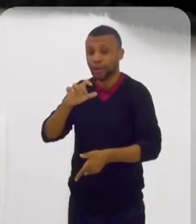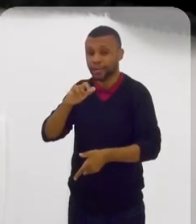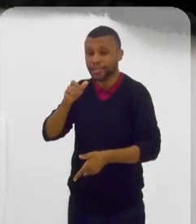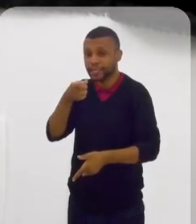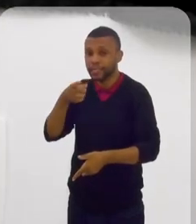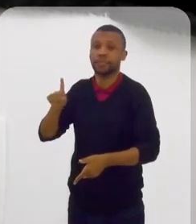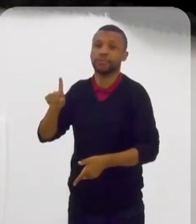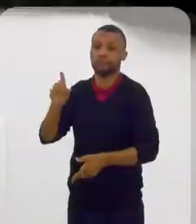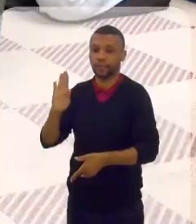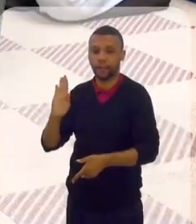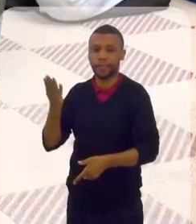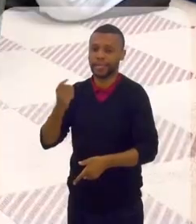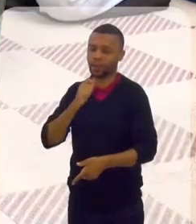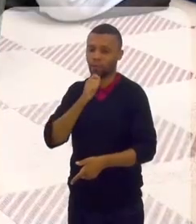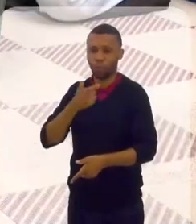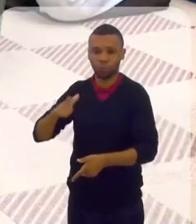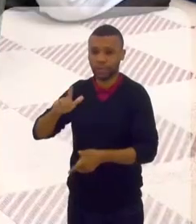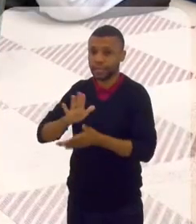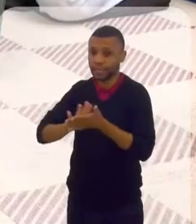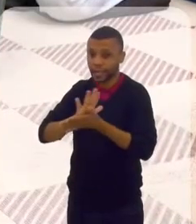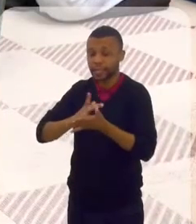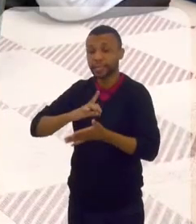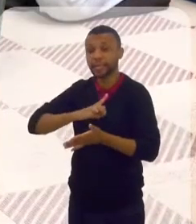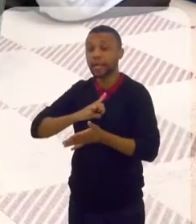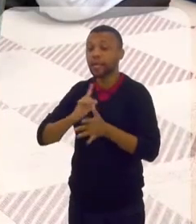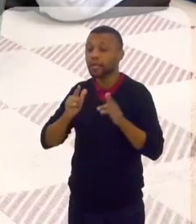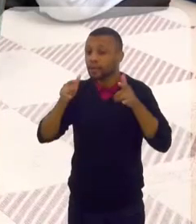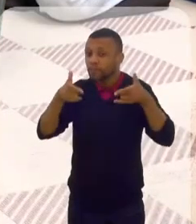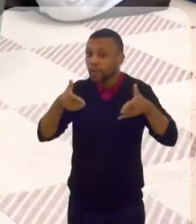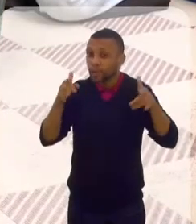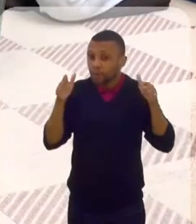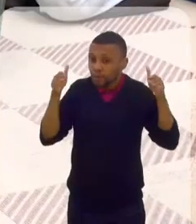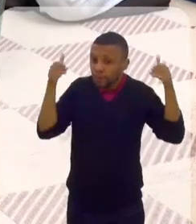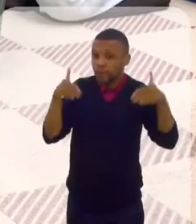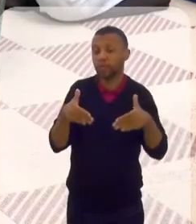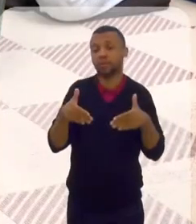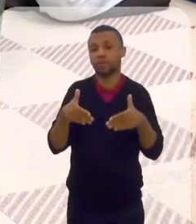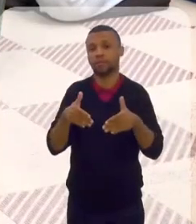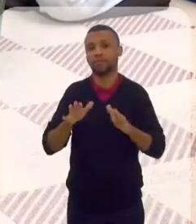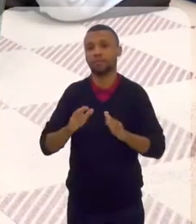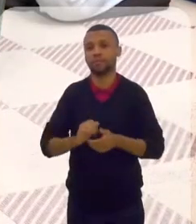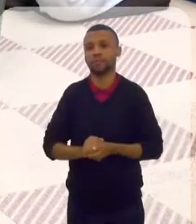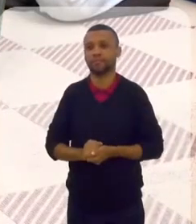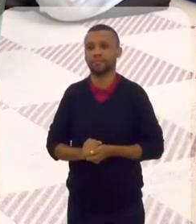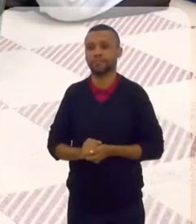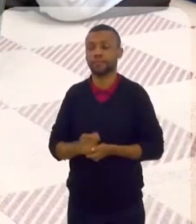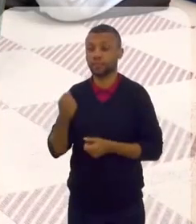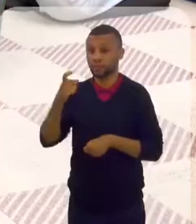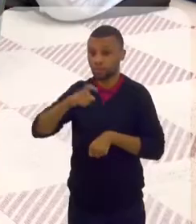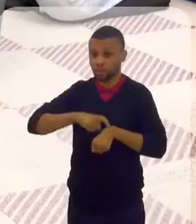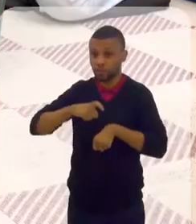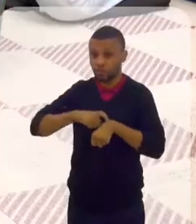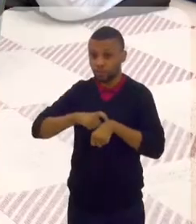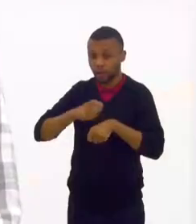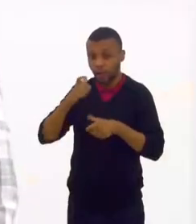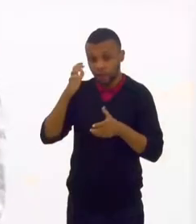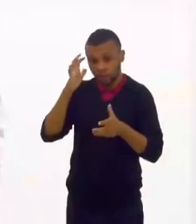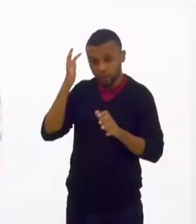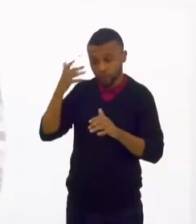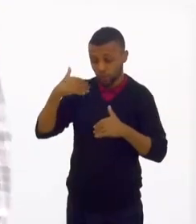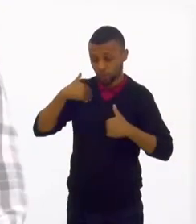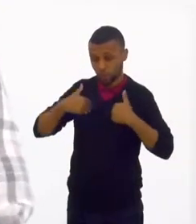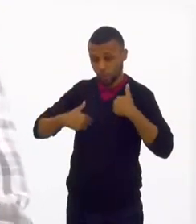Isso. Até porque vocês parecem tem cemitérios até específicos. Exatamente. Tudo isso é quando as condições do corpo